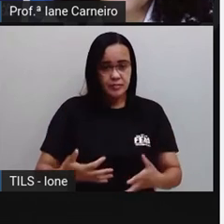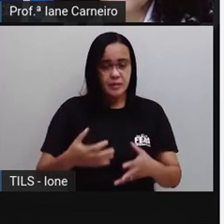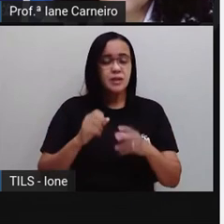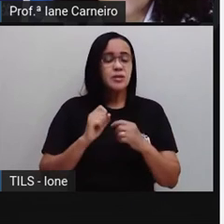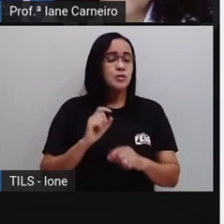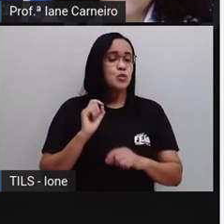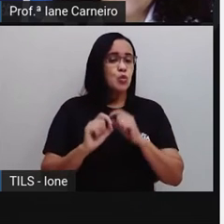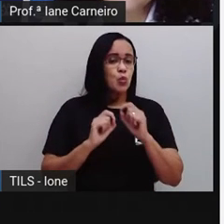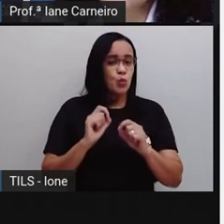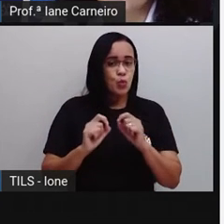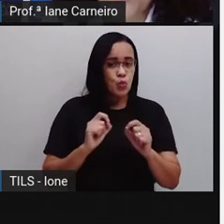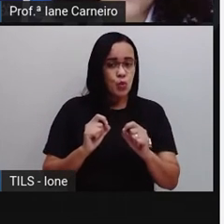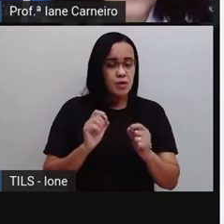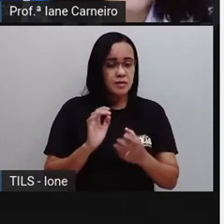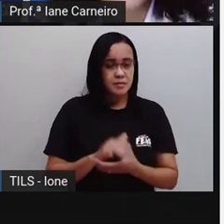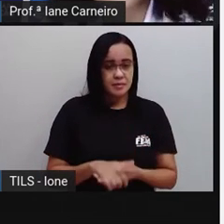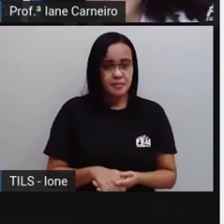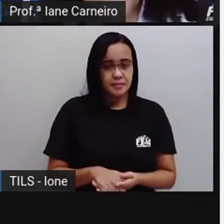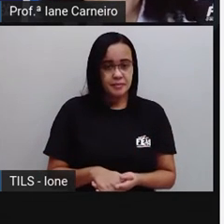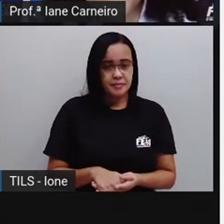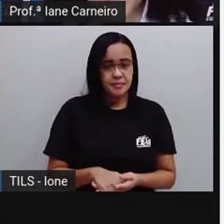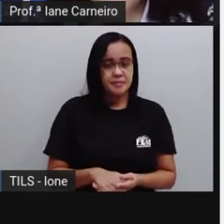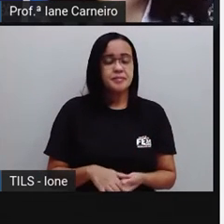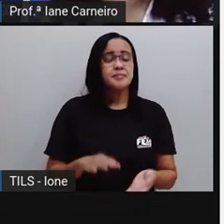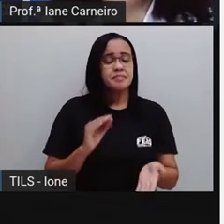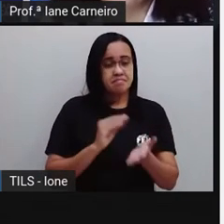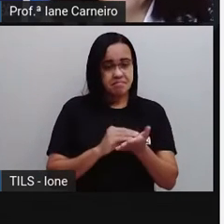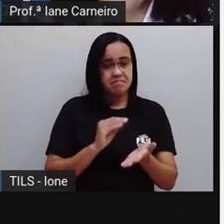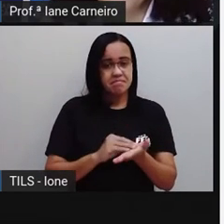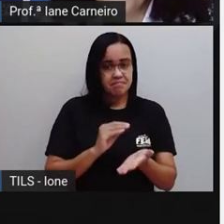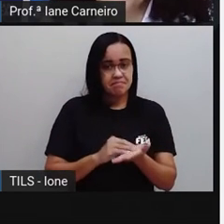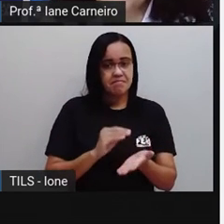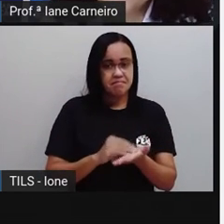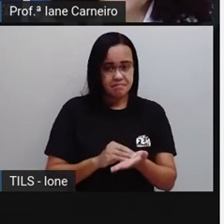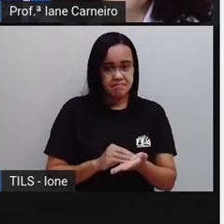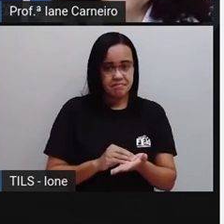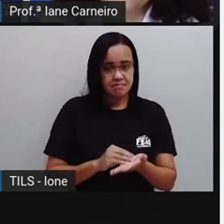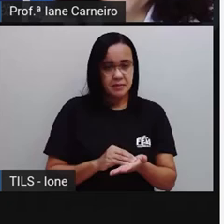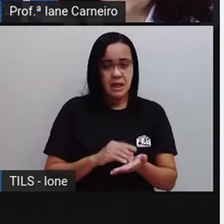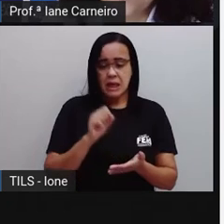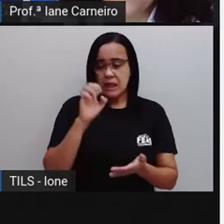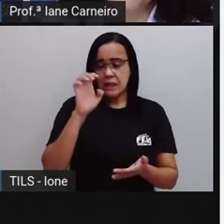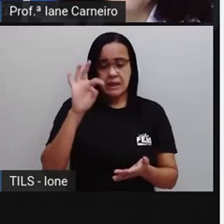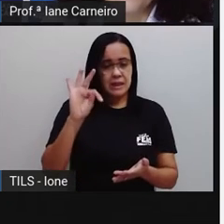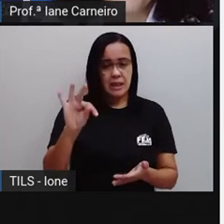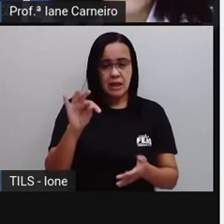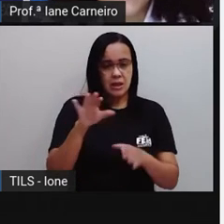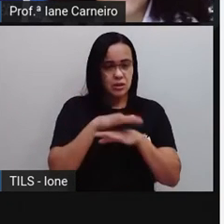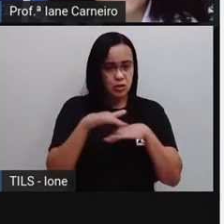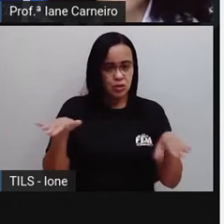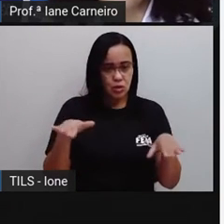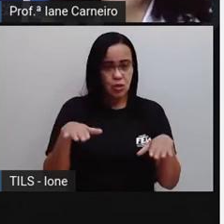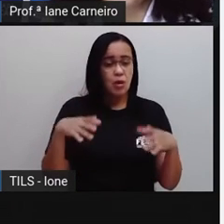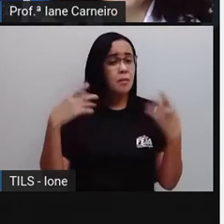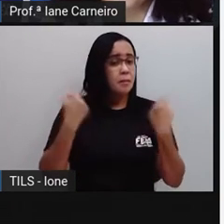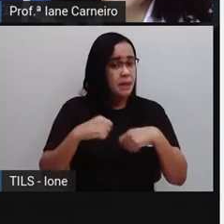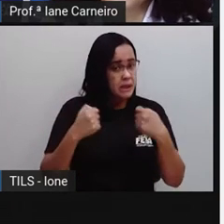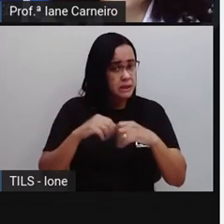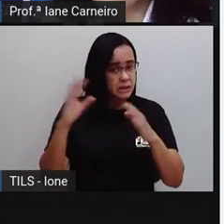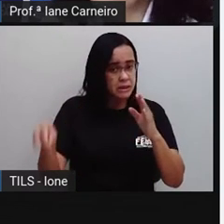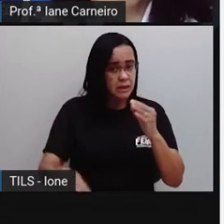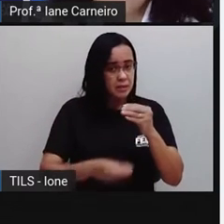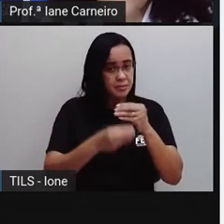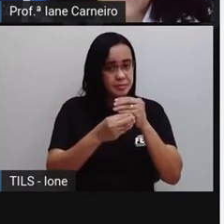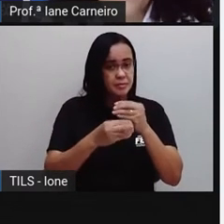ó, a gente usar só a consoante T, né? Então, pra formar sílaba, se fosse com a vogal, poderia. Mas a